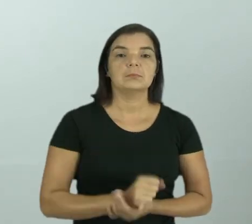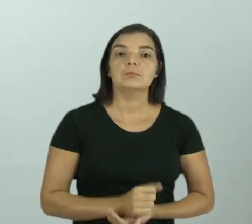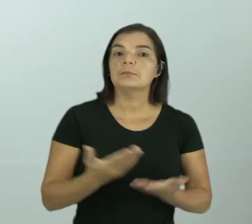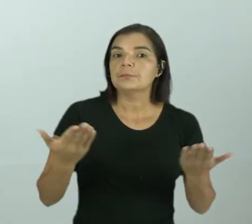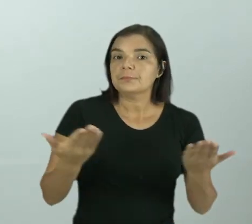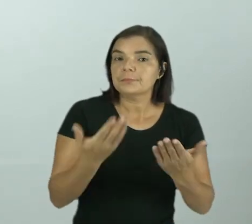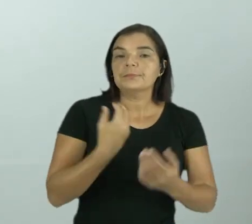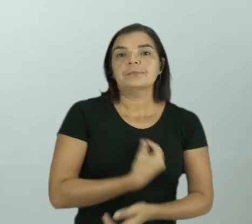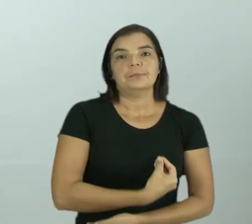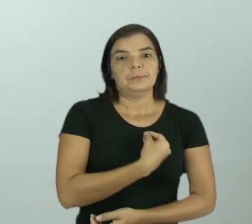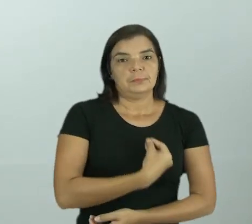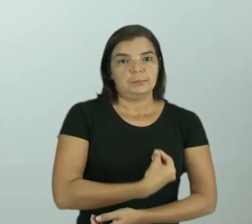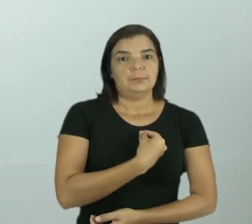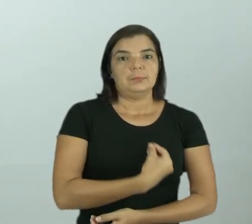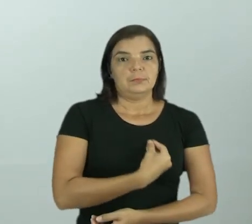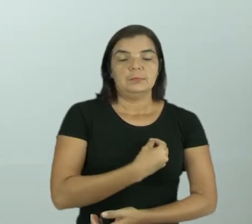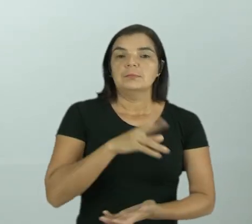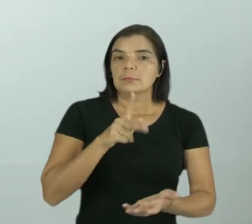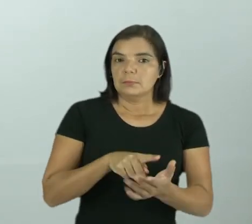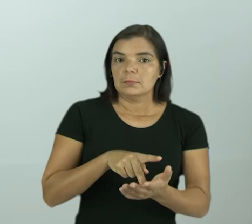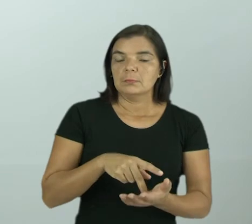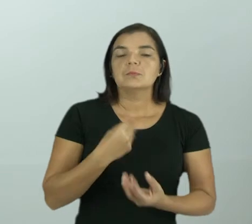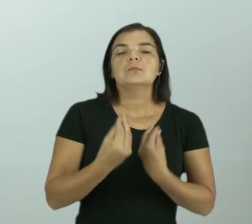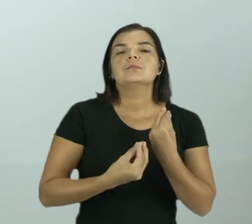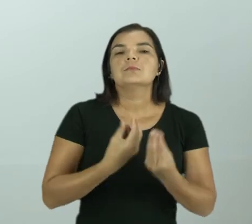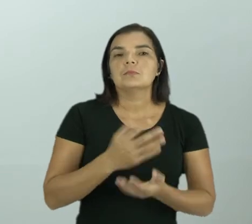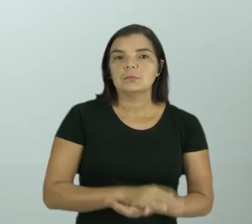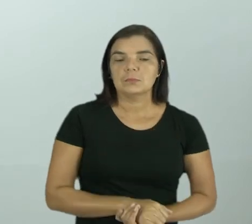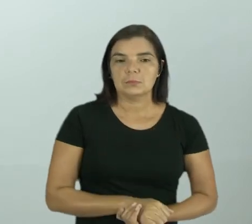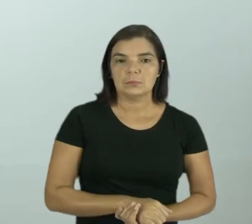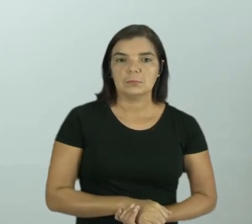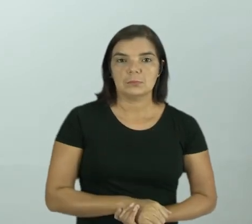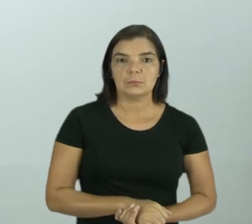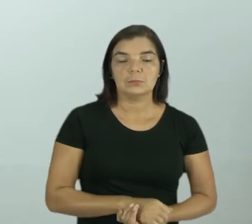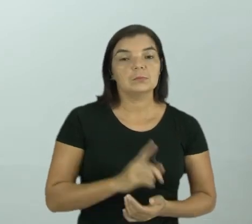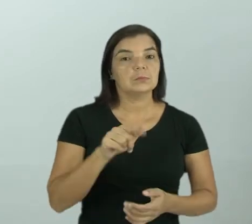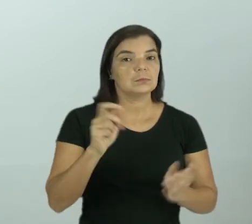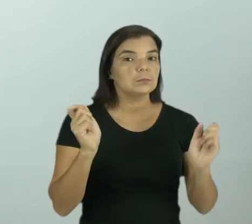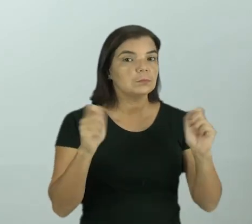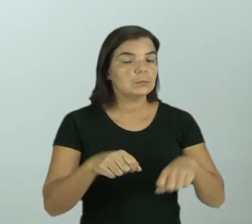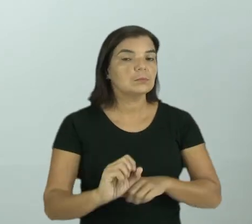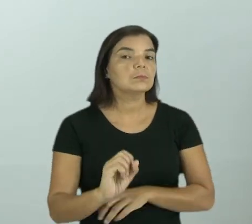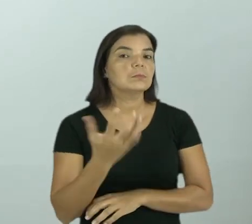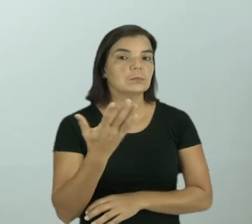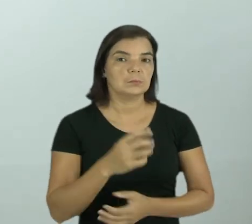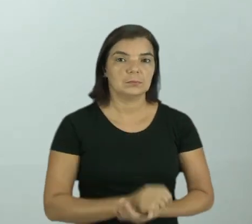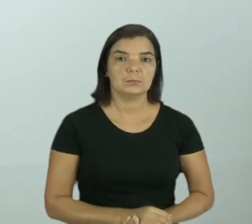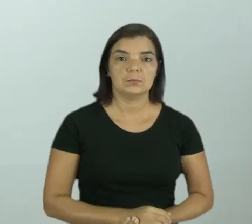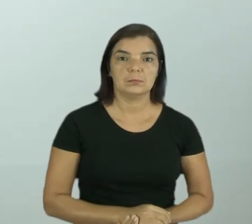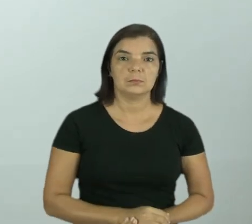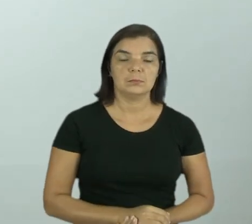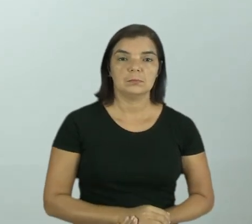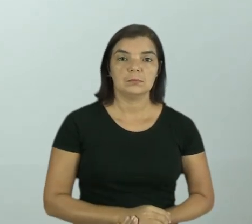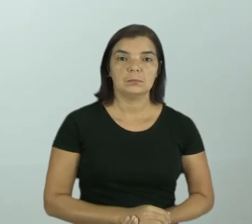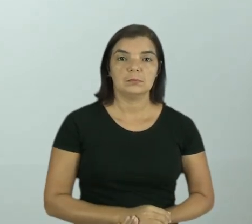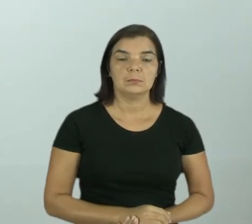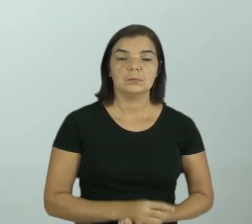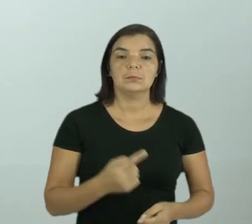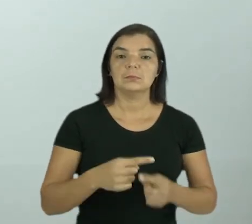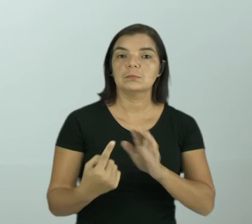ainda hoje facilita. Não é mesmo? Como que é possível isso acontecer? Porque